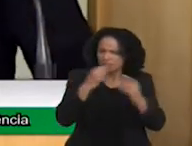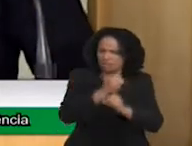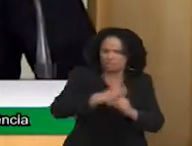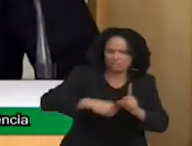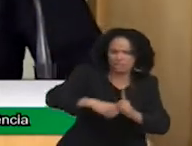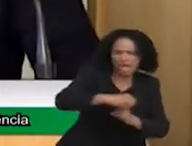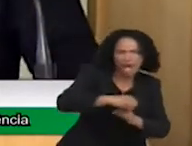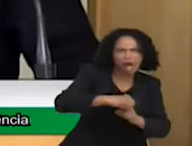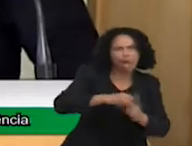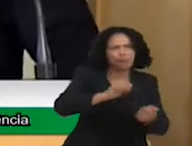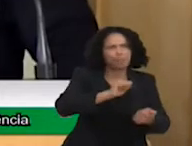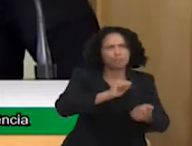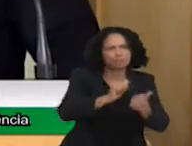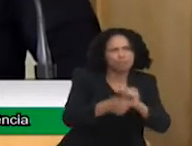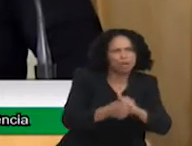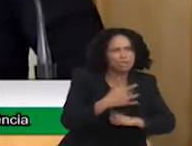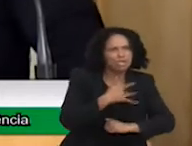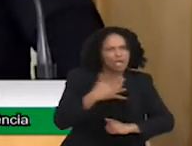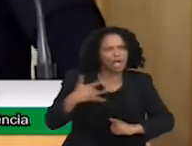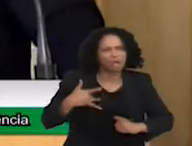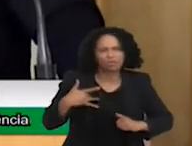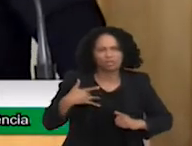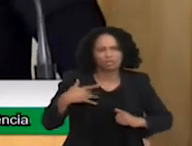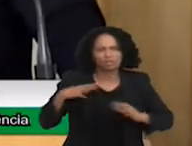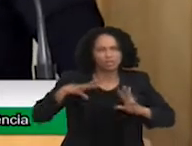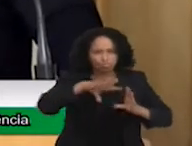saúde, assistência social, tudo junto,